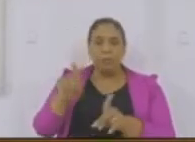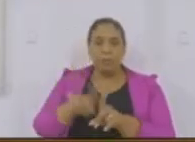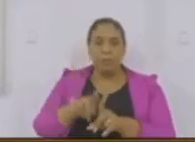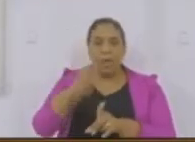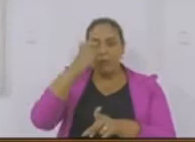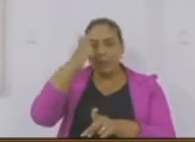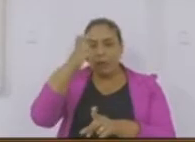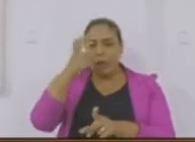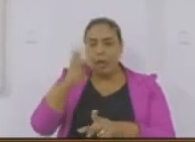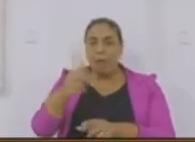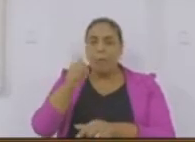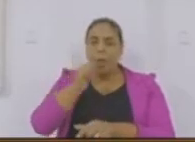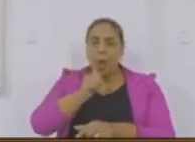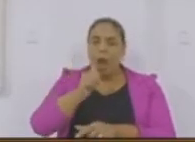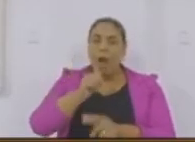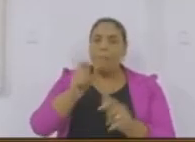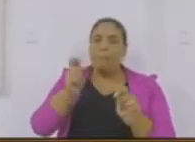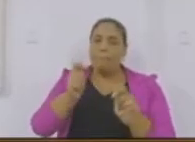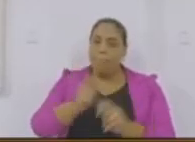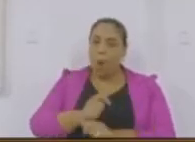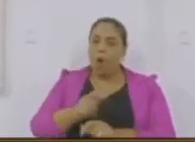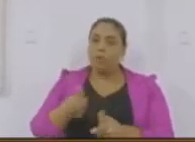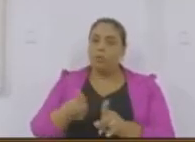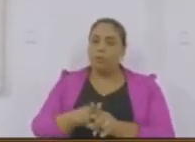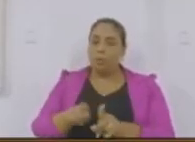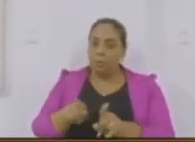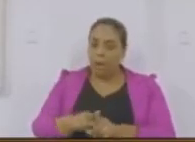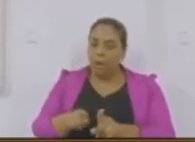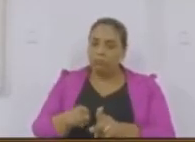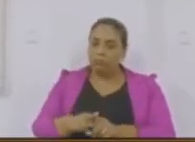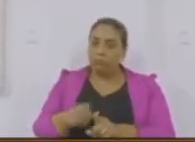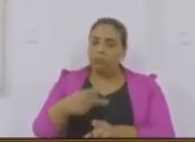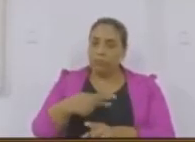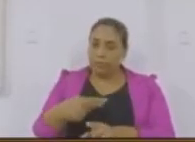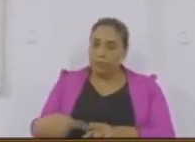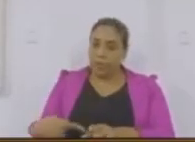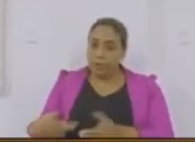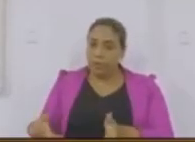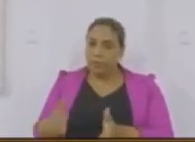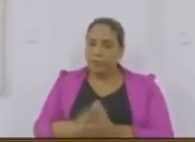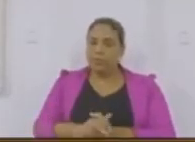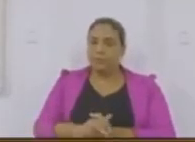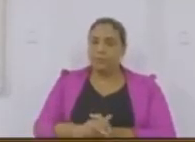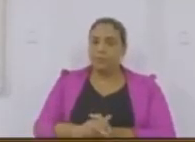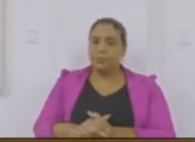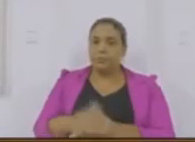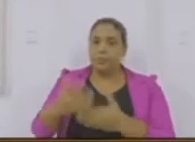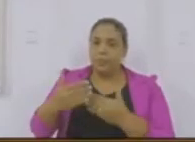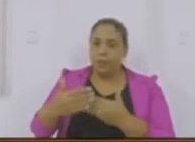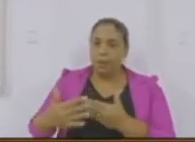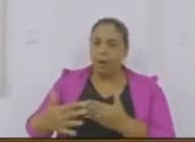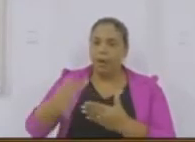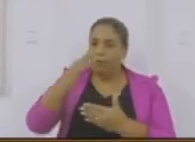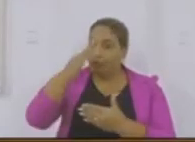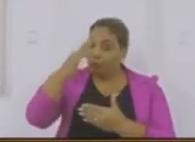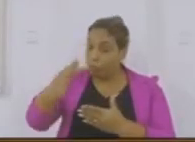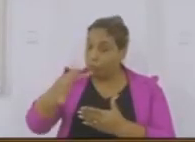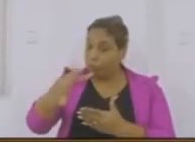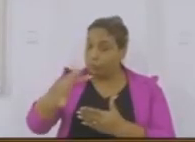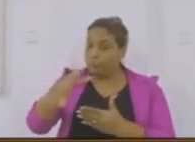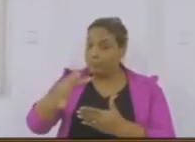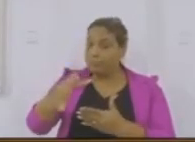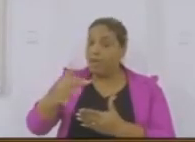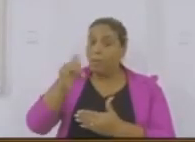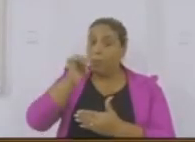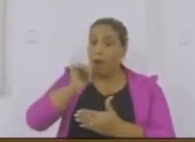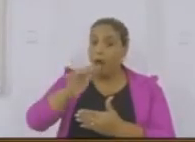mulher. Eu sempre elogio as mulheres, sempre falo que daqui a alguns anos, as mulheres vão tomar conta de tudo,